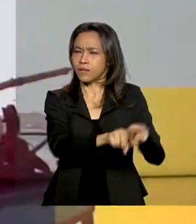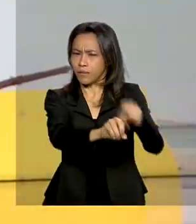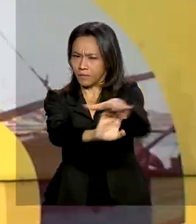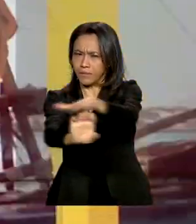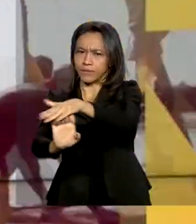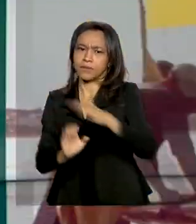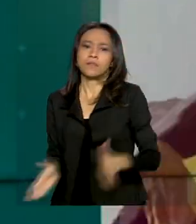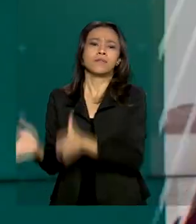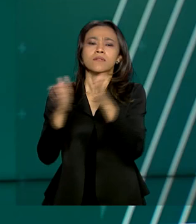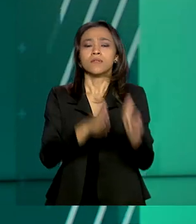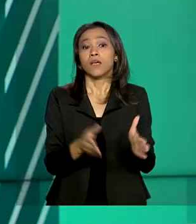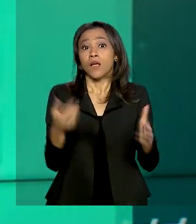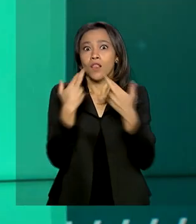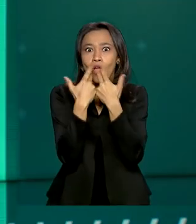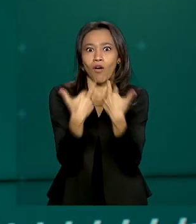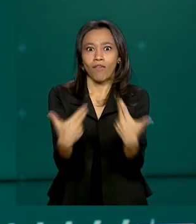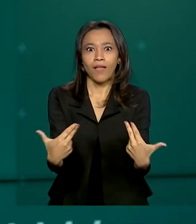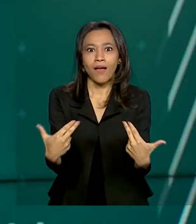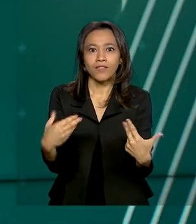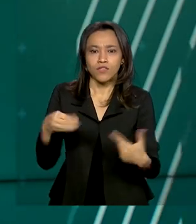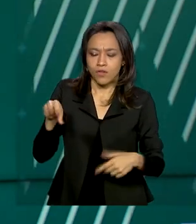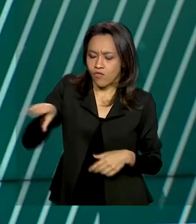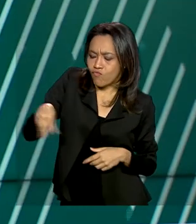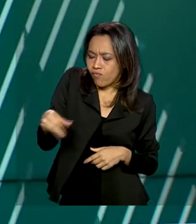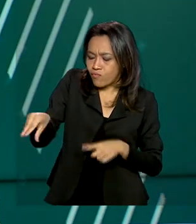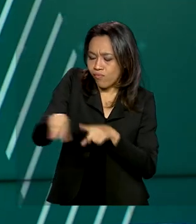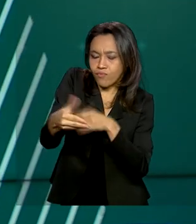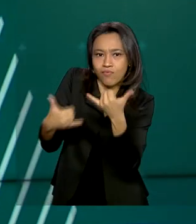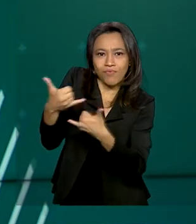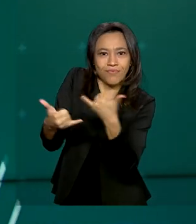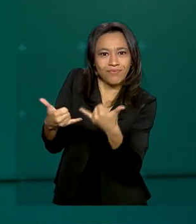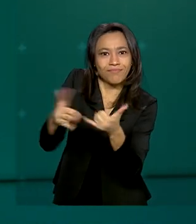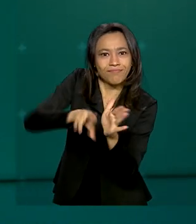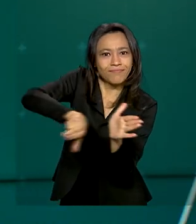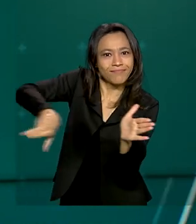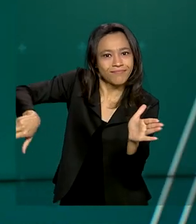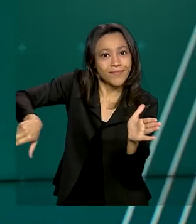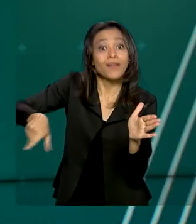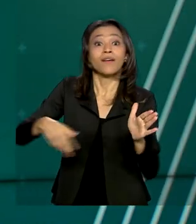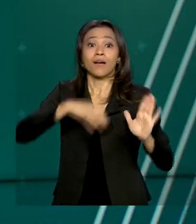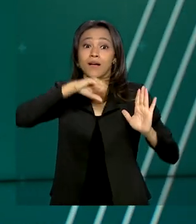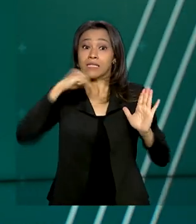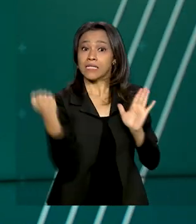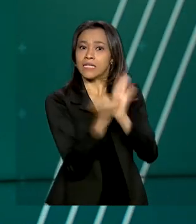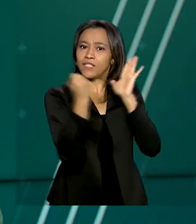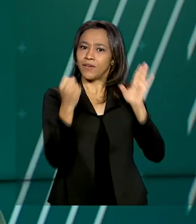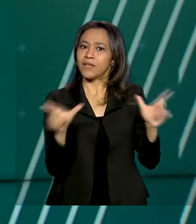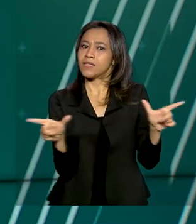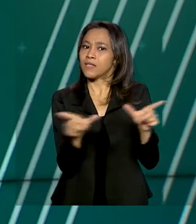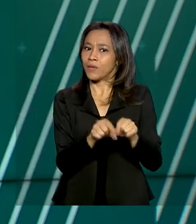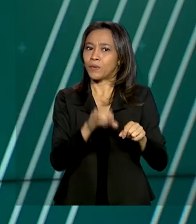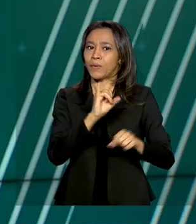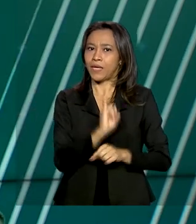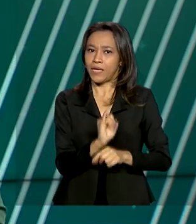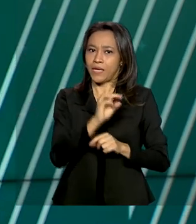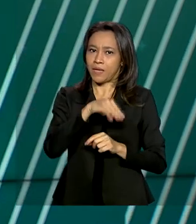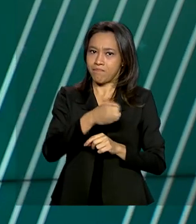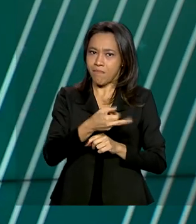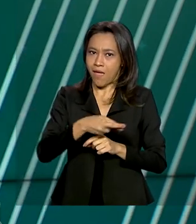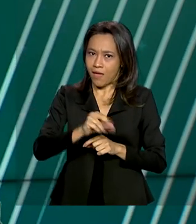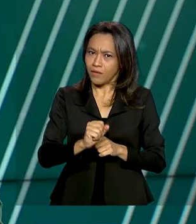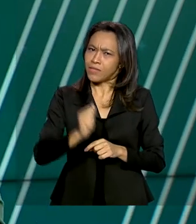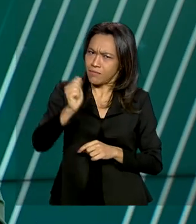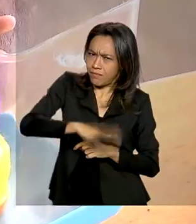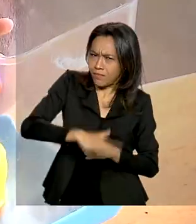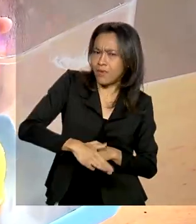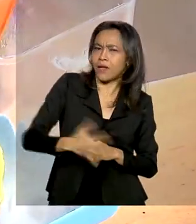Novidades na fabricação de brinquedos. O Inmetro vai tornar o processo de certificação mais barato e eficiente.